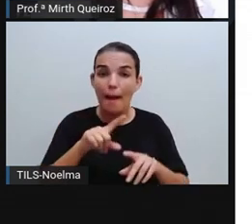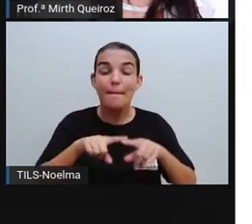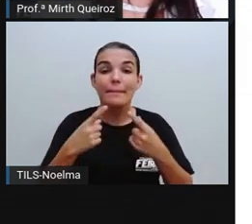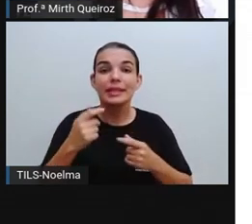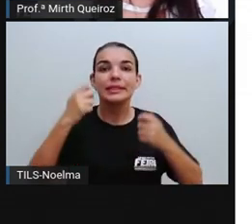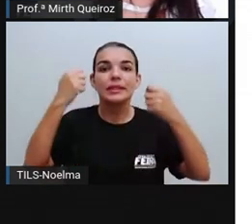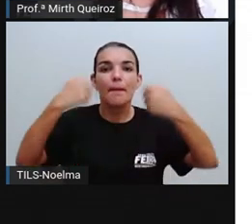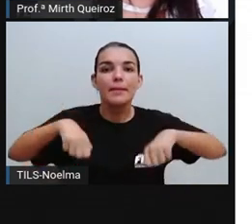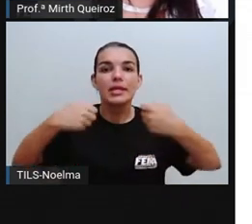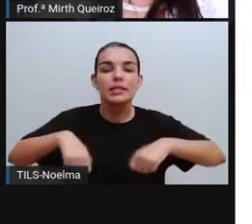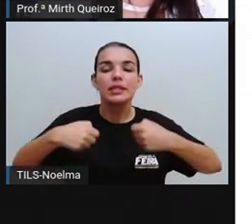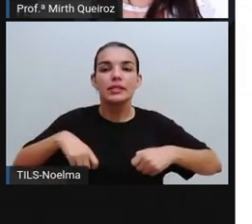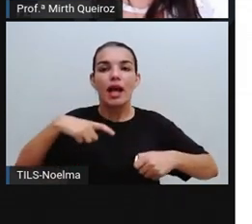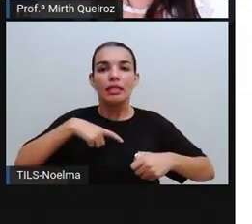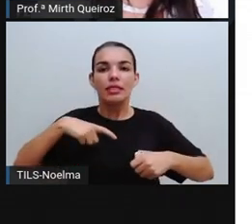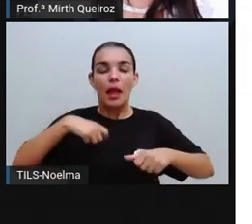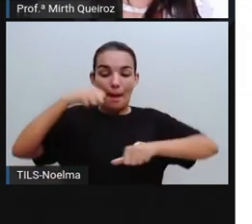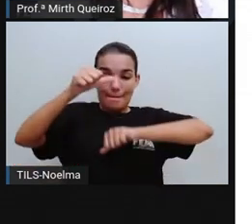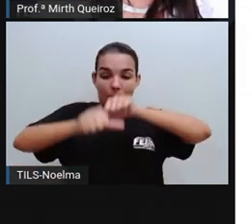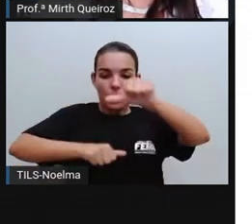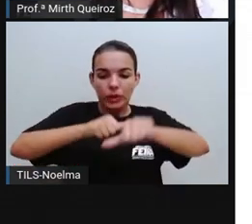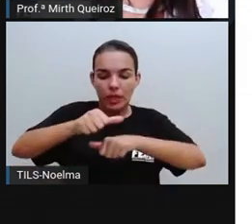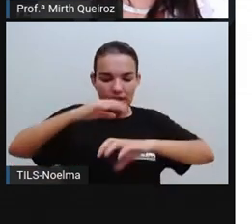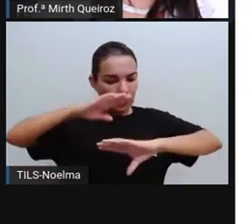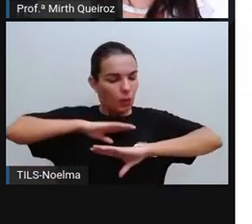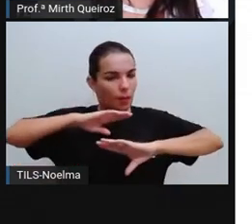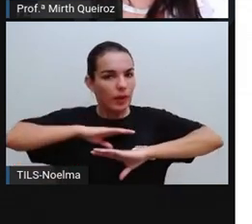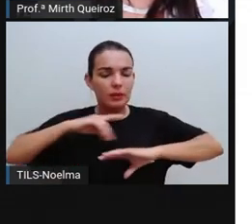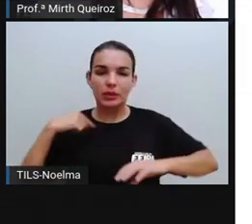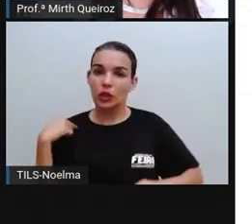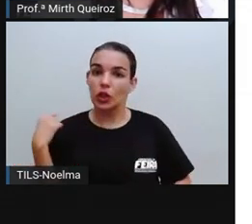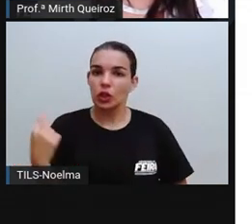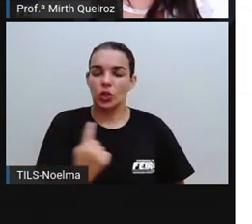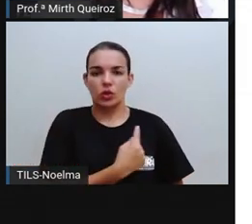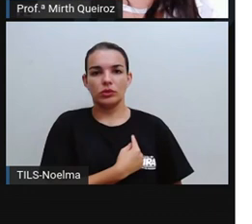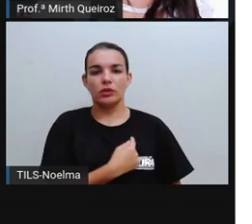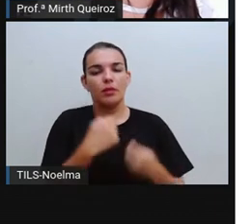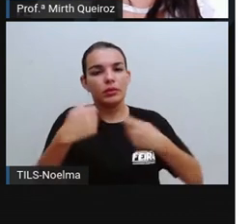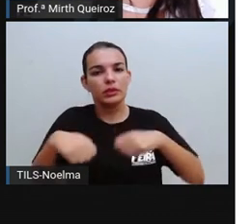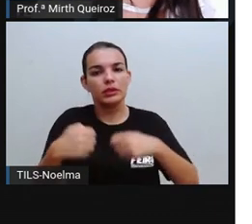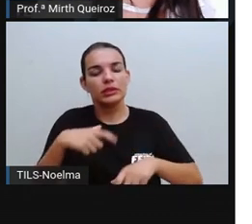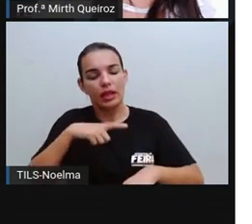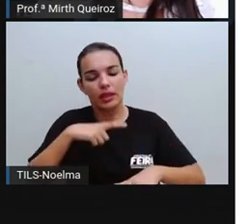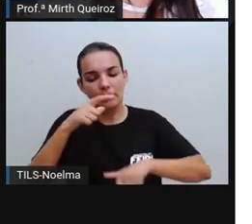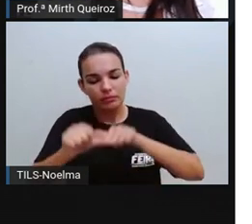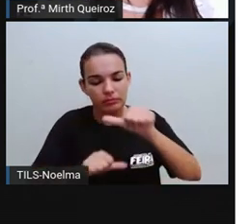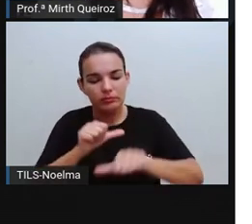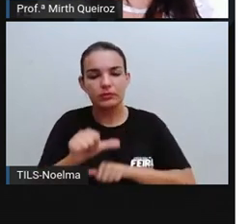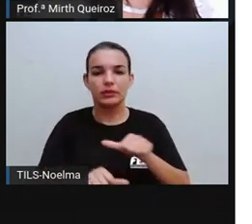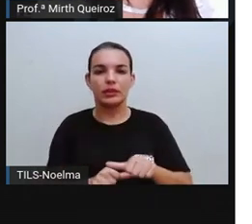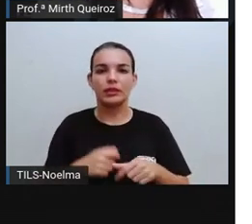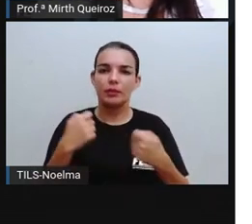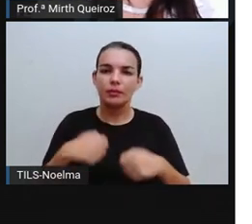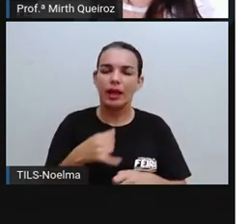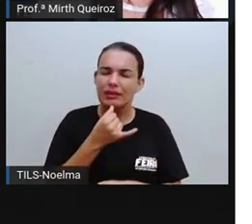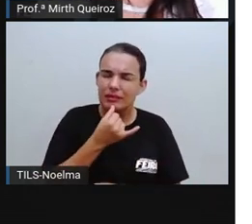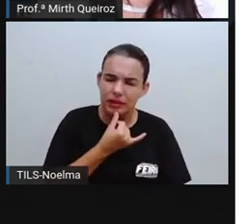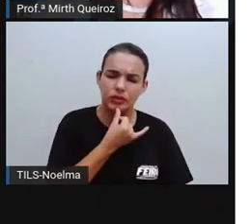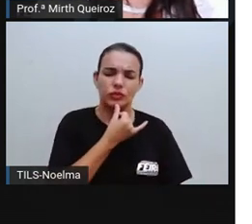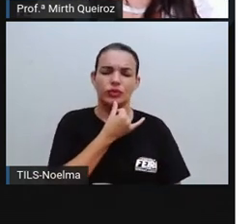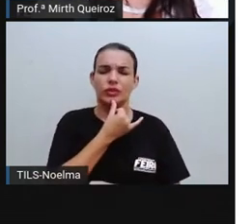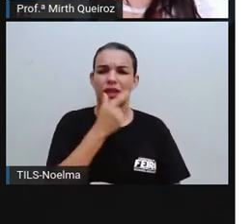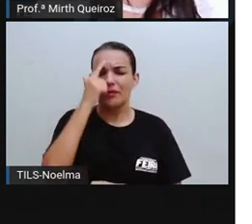a gente vai conseguindo mudar esse cenário, que, infelizmente, ele é tão triste, né?